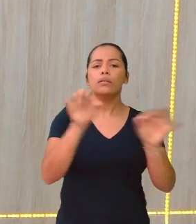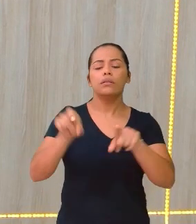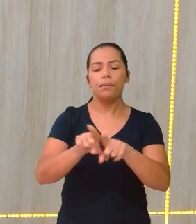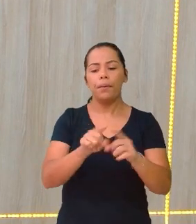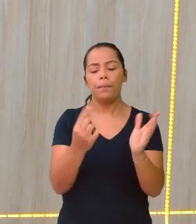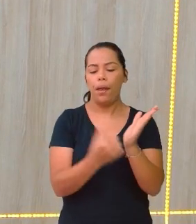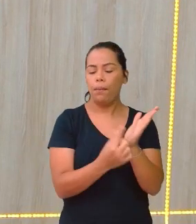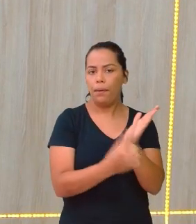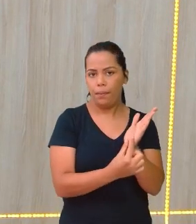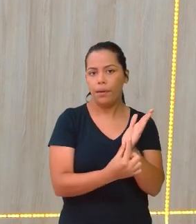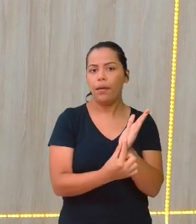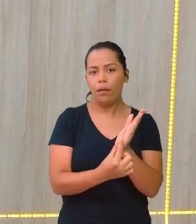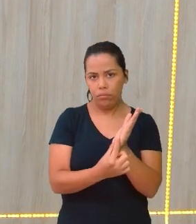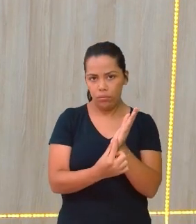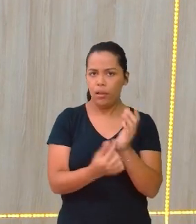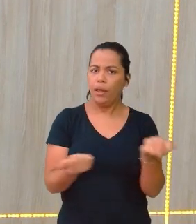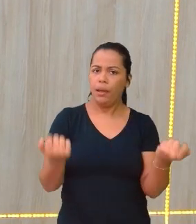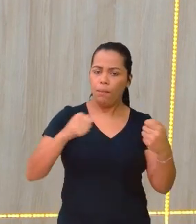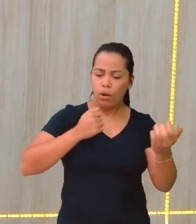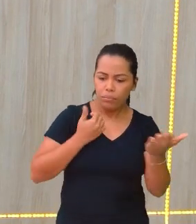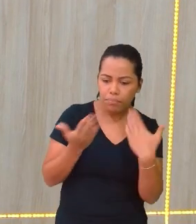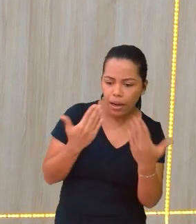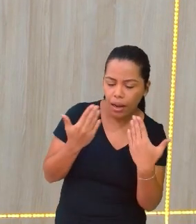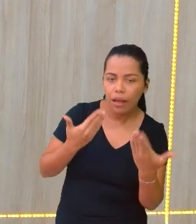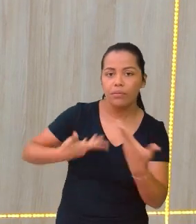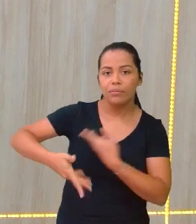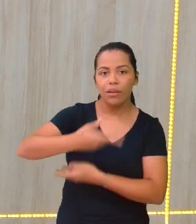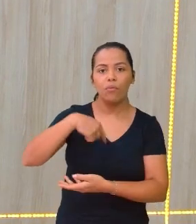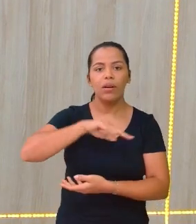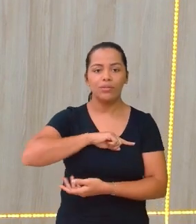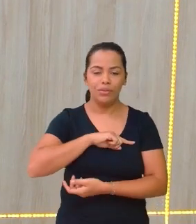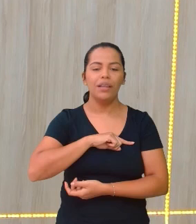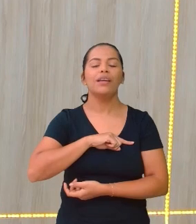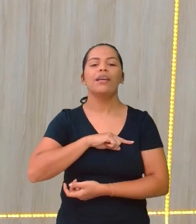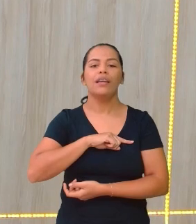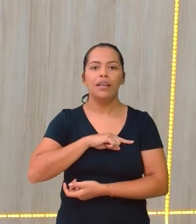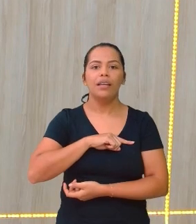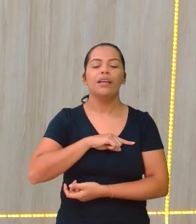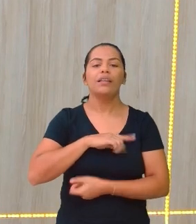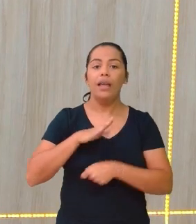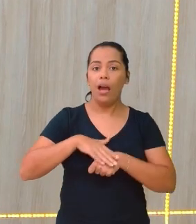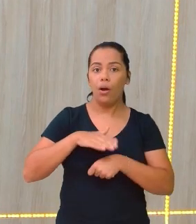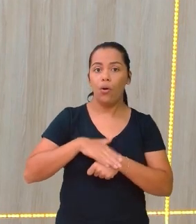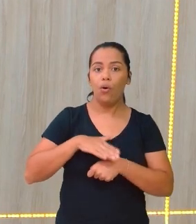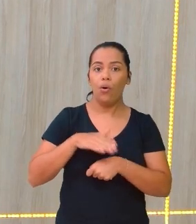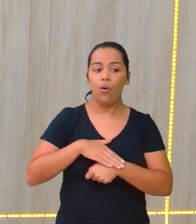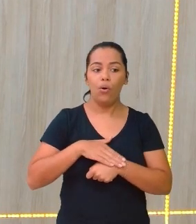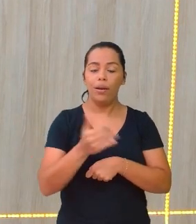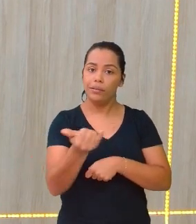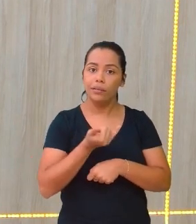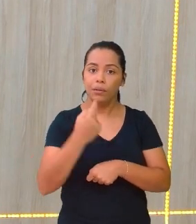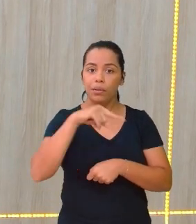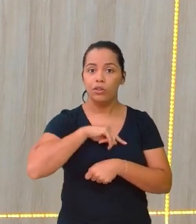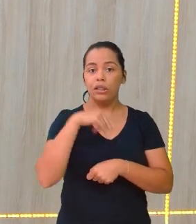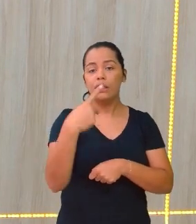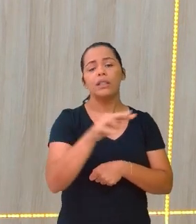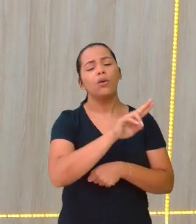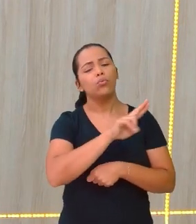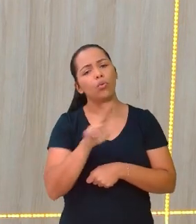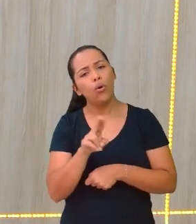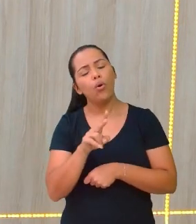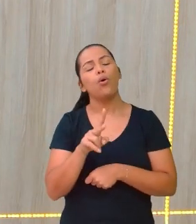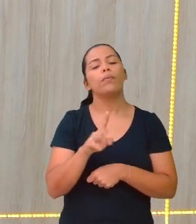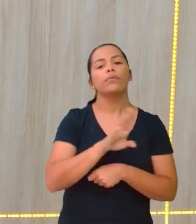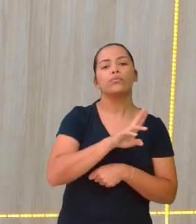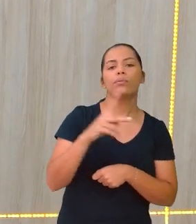poder conversar conosco em tempo real. Dizendo o nome de vocês, o nome da escola e a gente podendo aqui agradecer